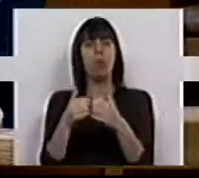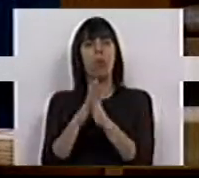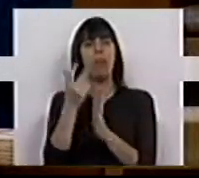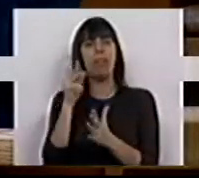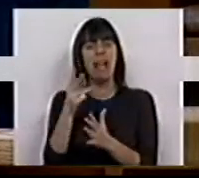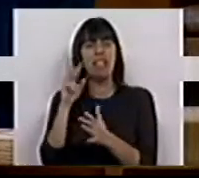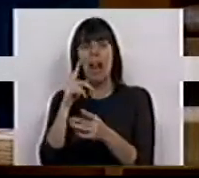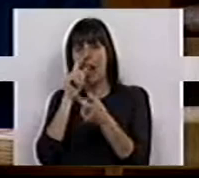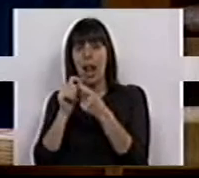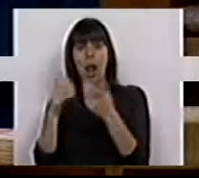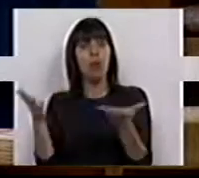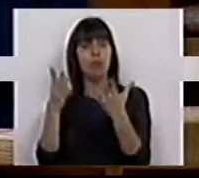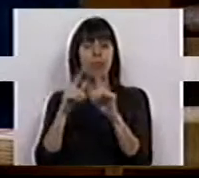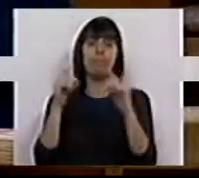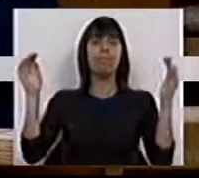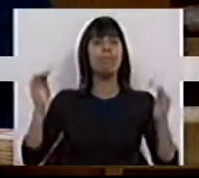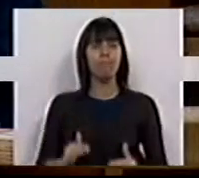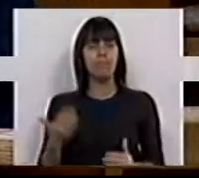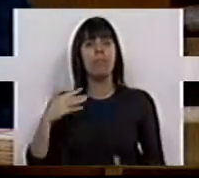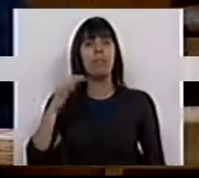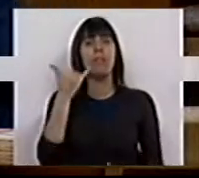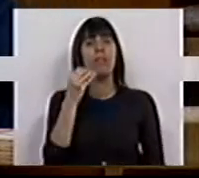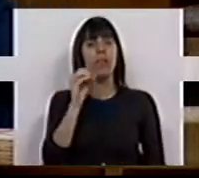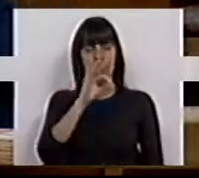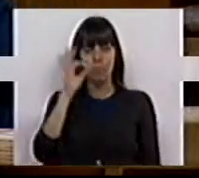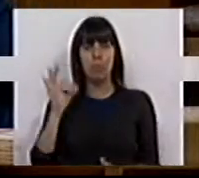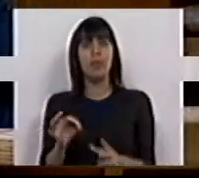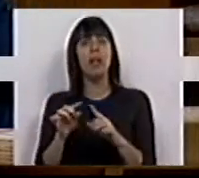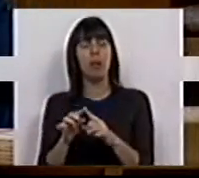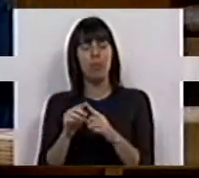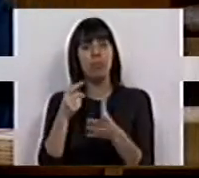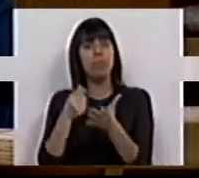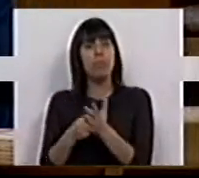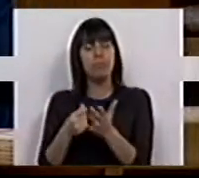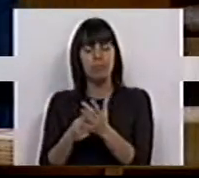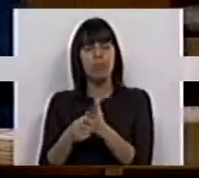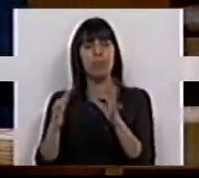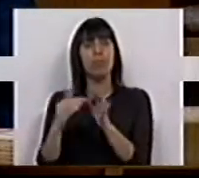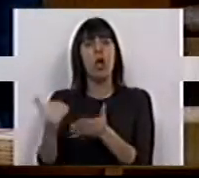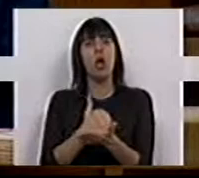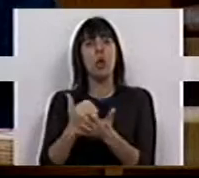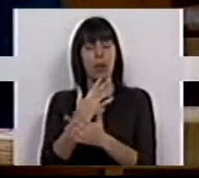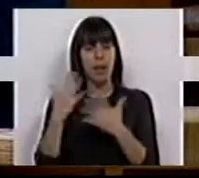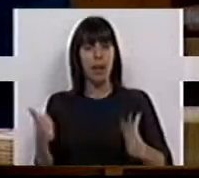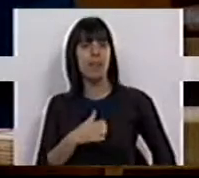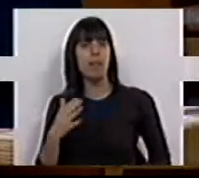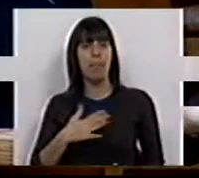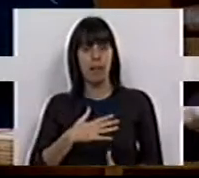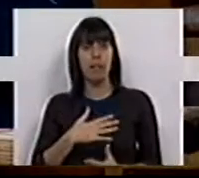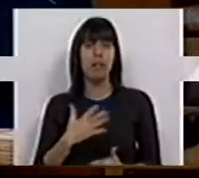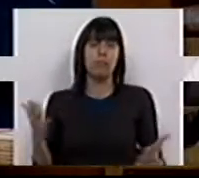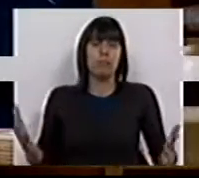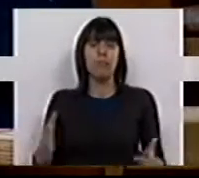de taxas e taxinhas, e diminuíram mais de 20% a tributação sobre os lucros das grandes empresas.